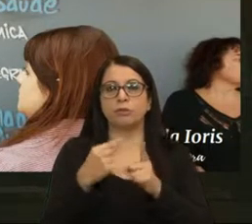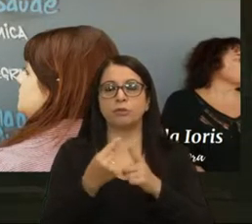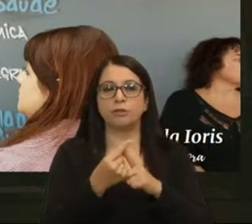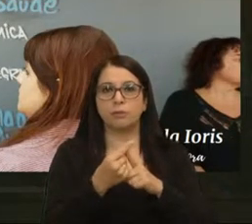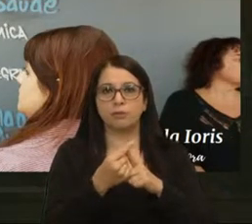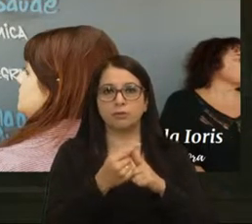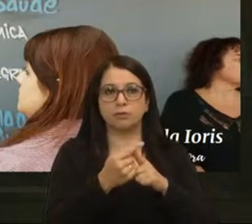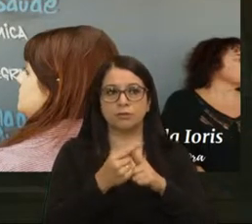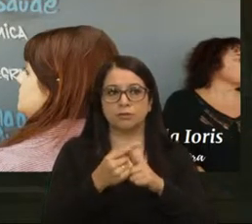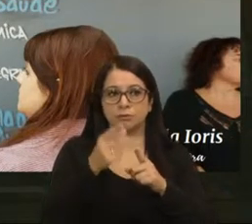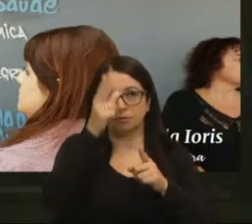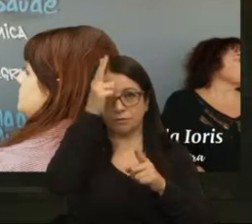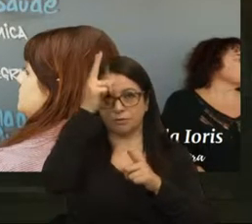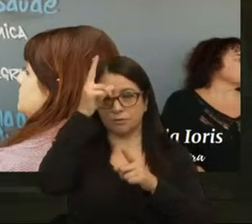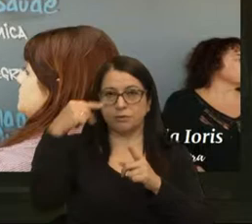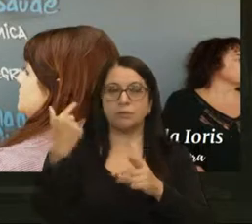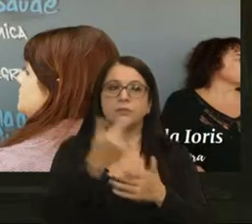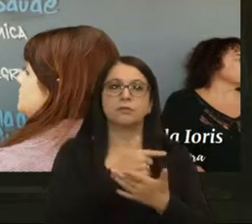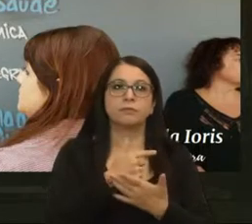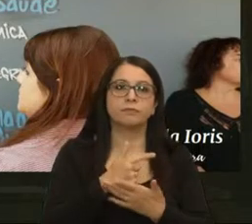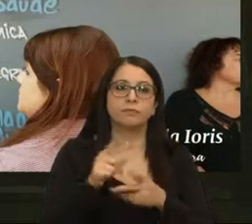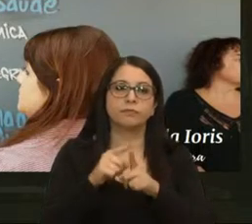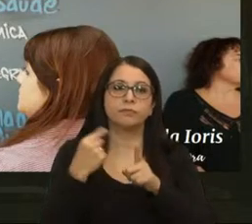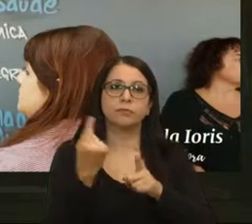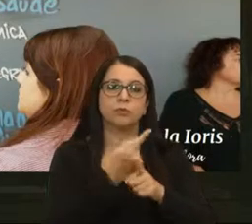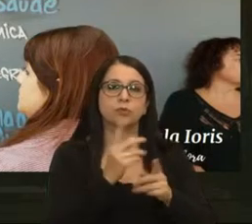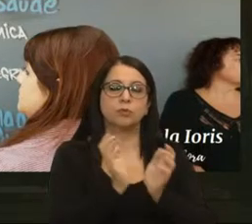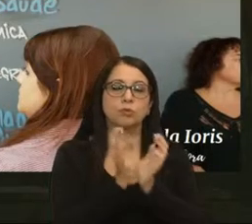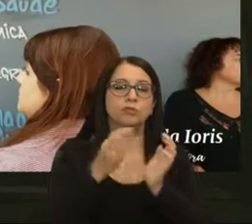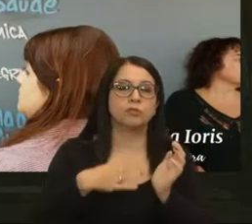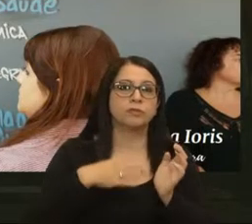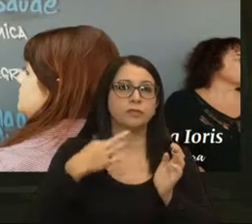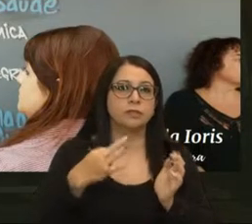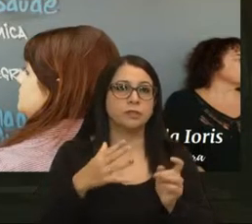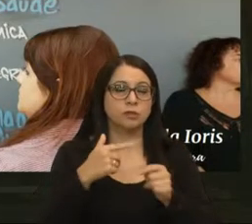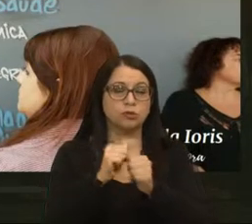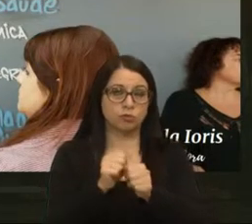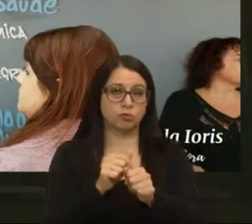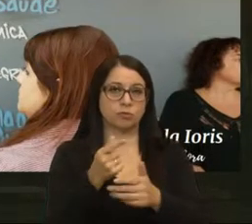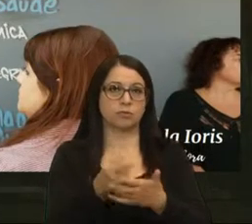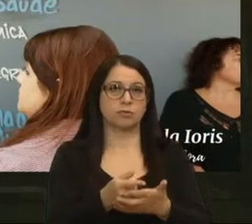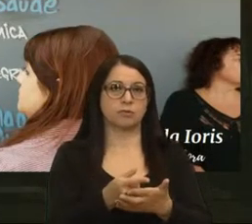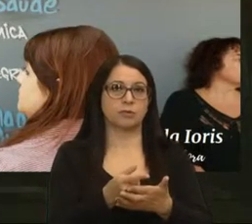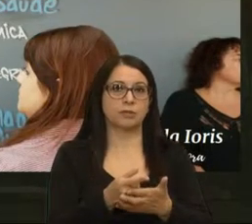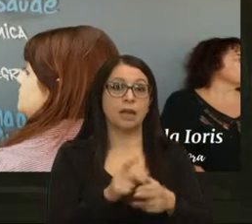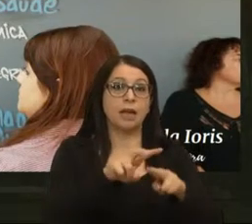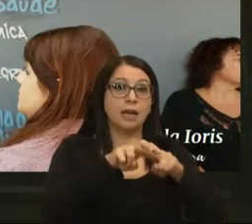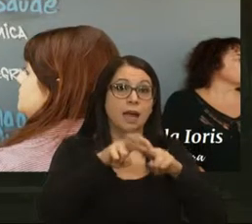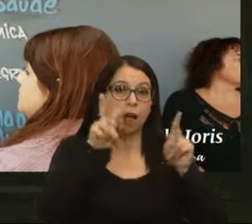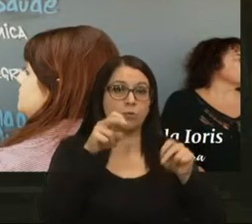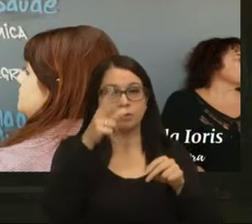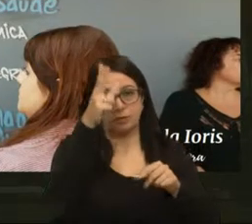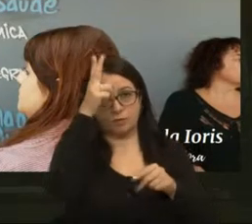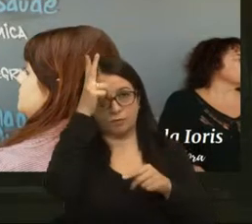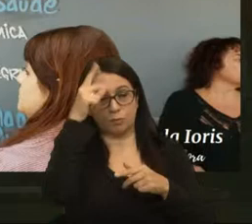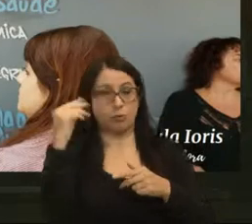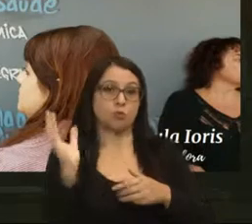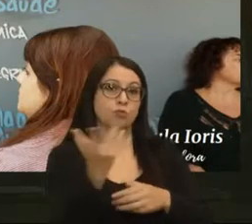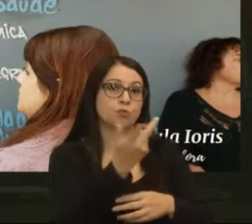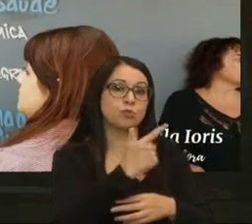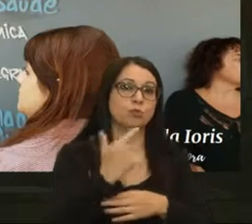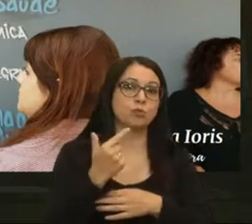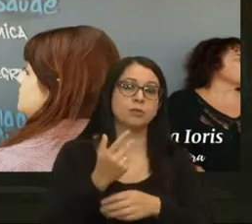Segurança Pública de Novo Hamburgo, e um grupo de voluntários que abraçou a causa em Novo Hamburgo. Nós todos